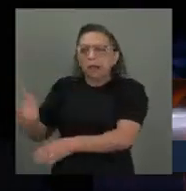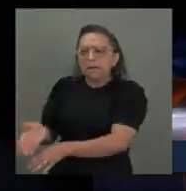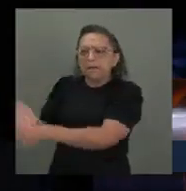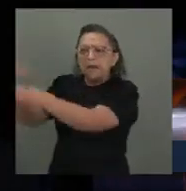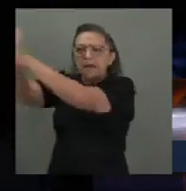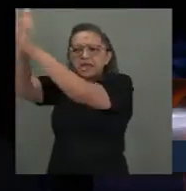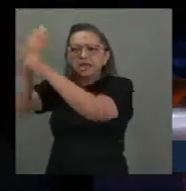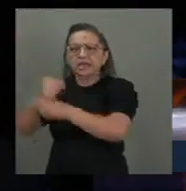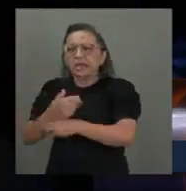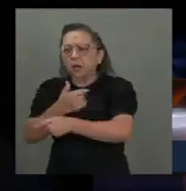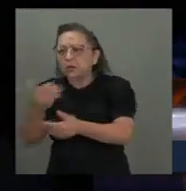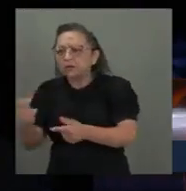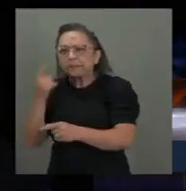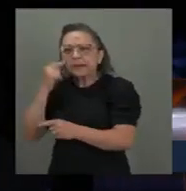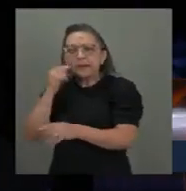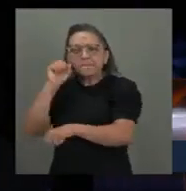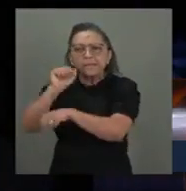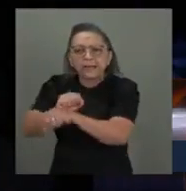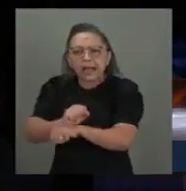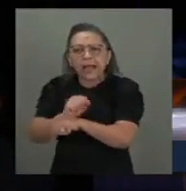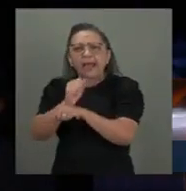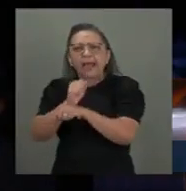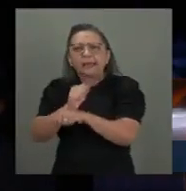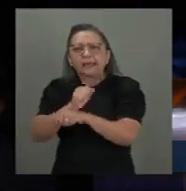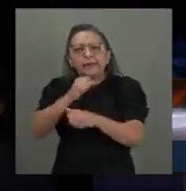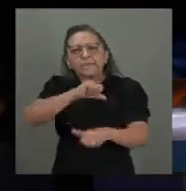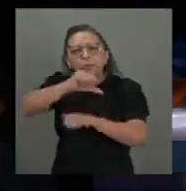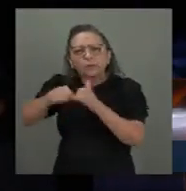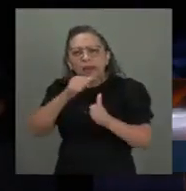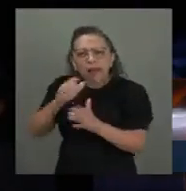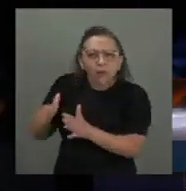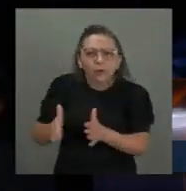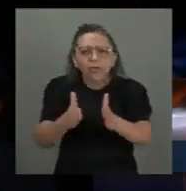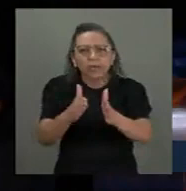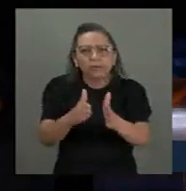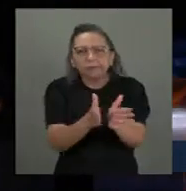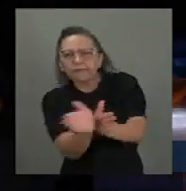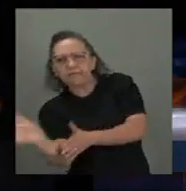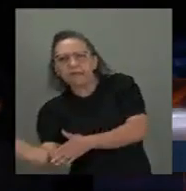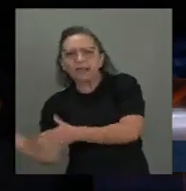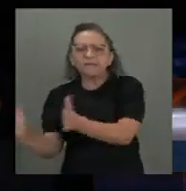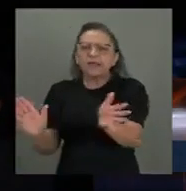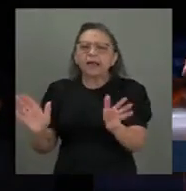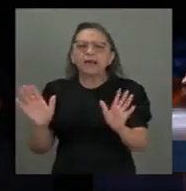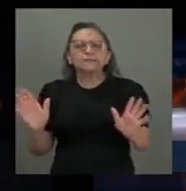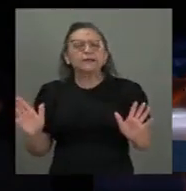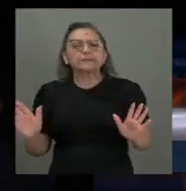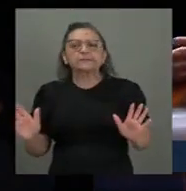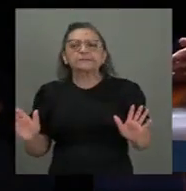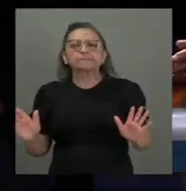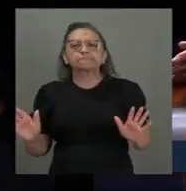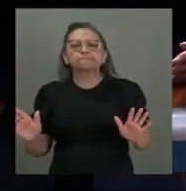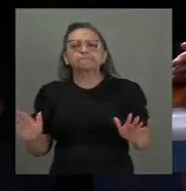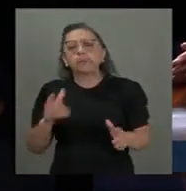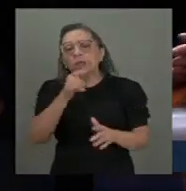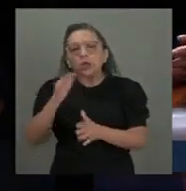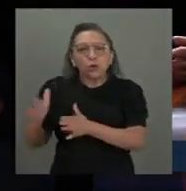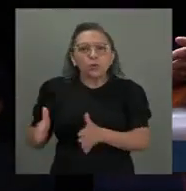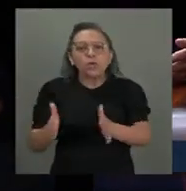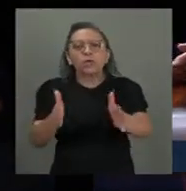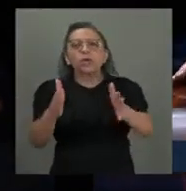fortalezas para barrar, mudando o curso do rio e com represas não autorizadas em relação ao meio ambiente. E o rio,